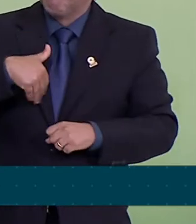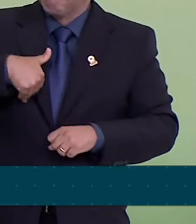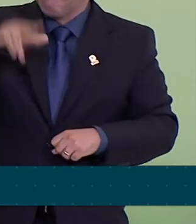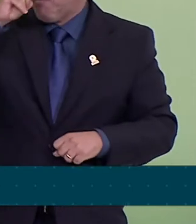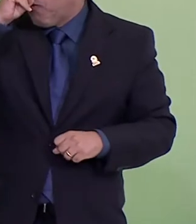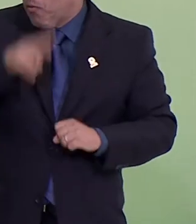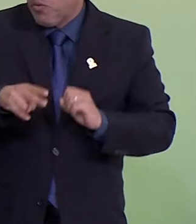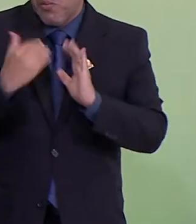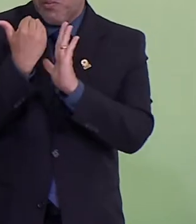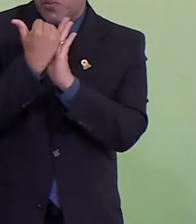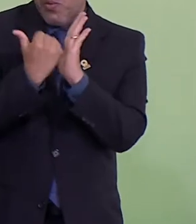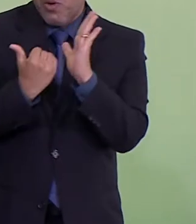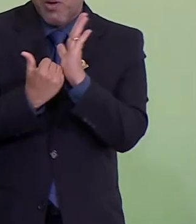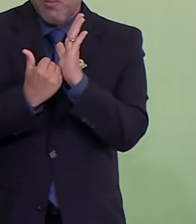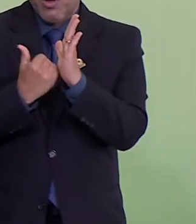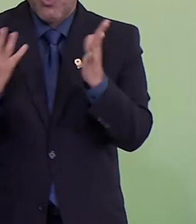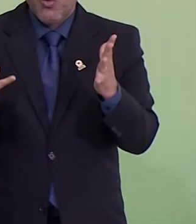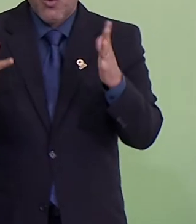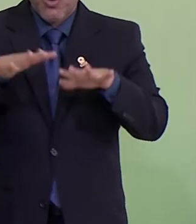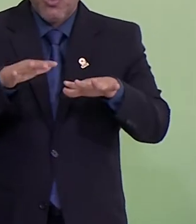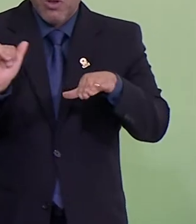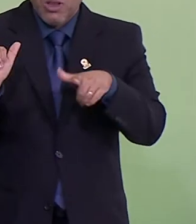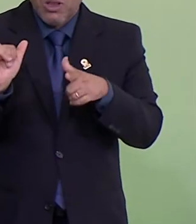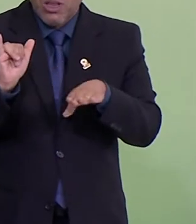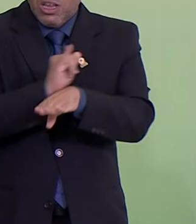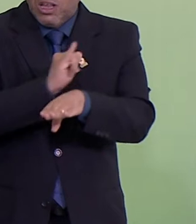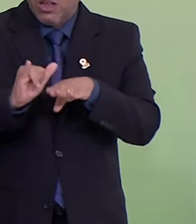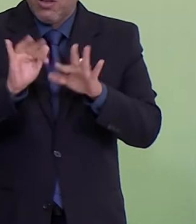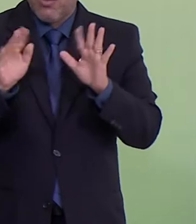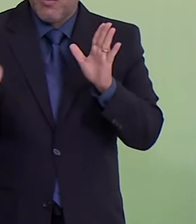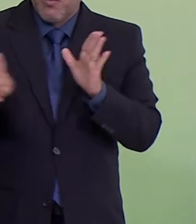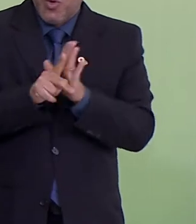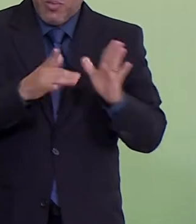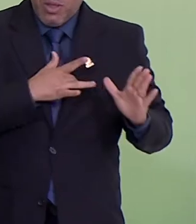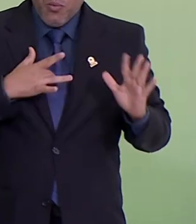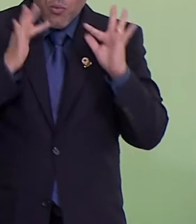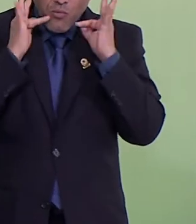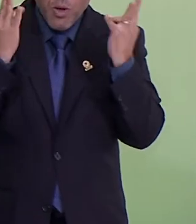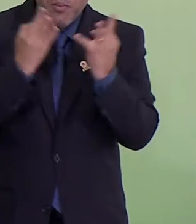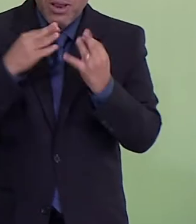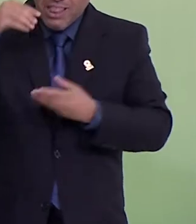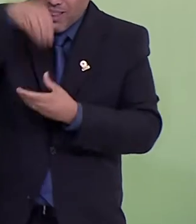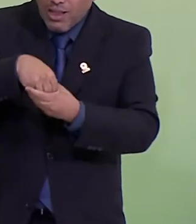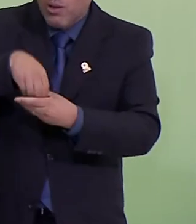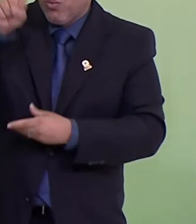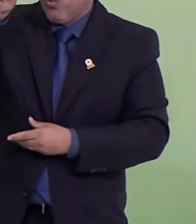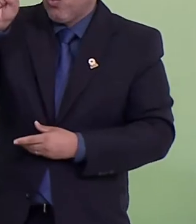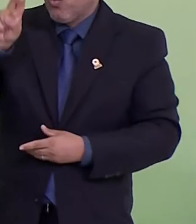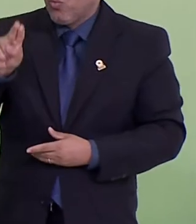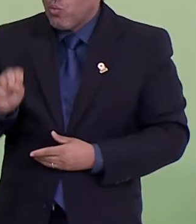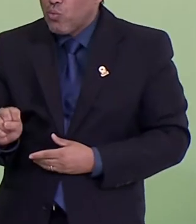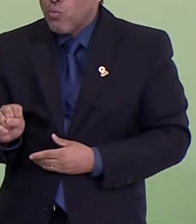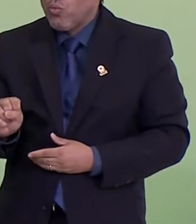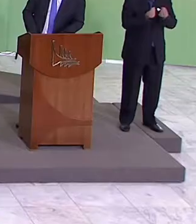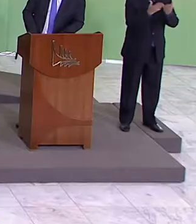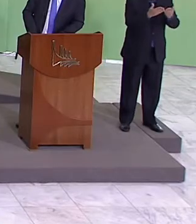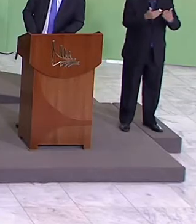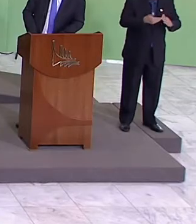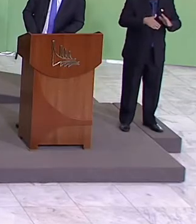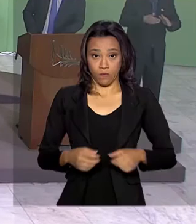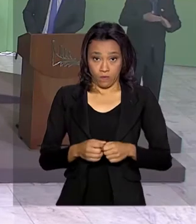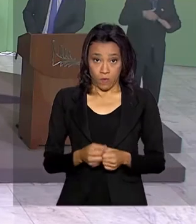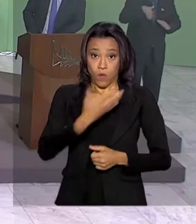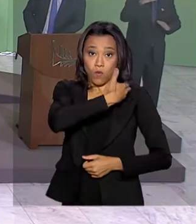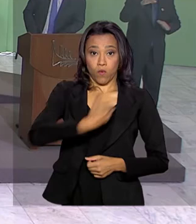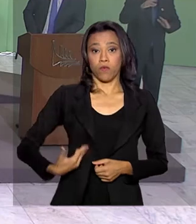estratégia de saúde da família da história do SUS. Nós queremos colocar essas 40 milhões de pessoas dentro do programa. O